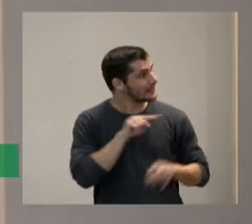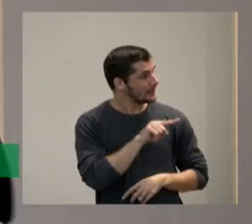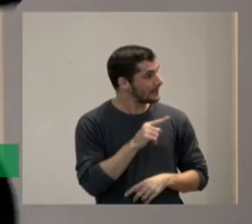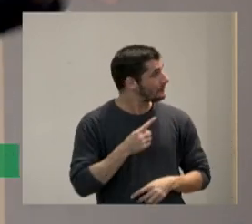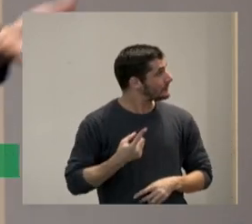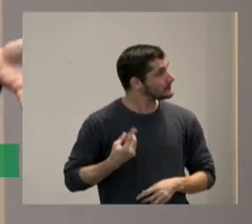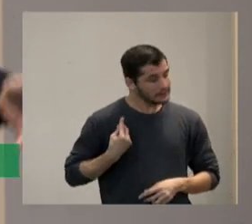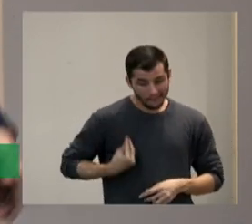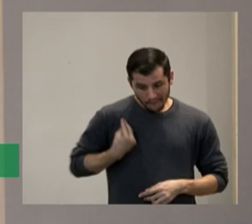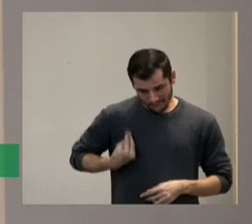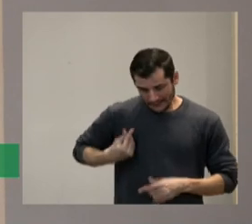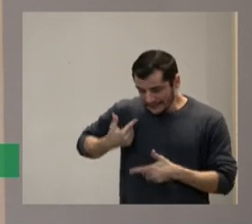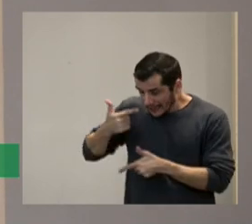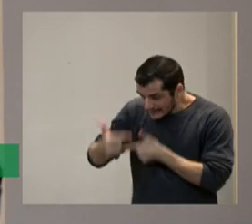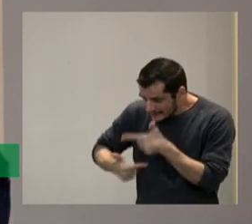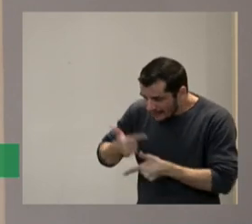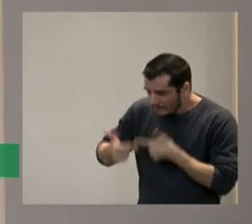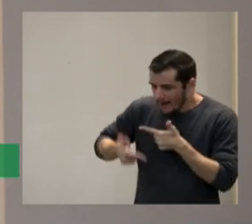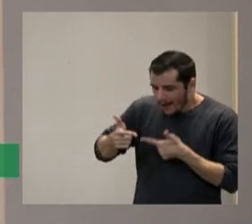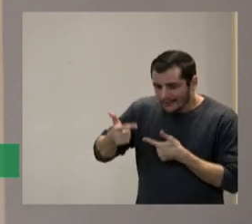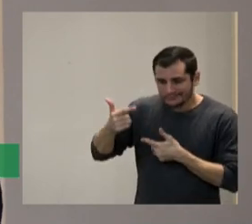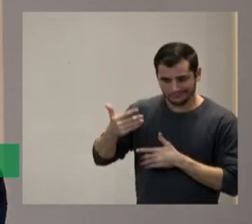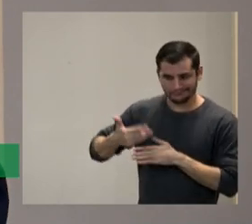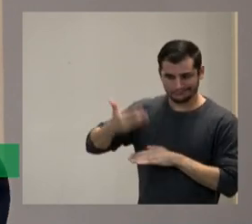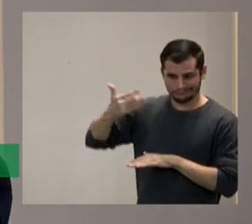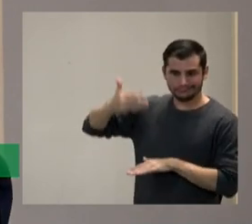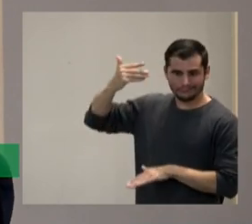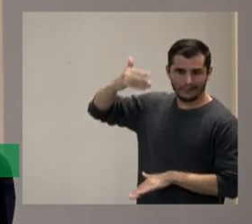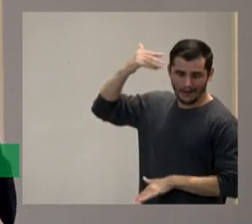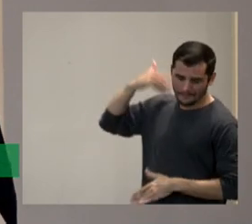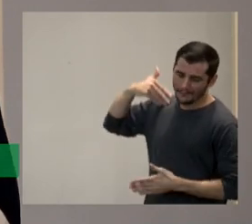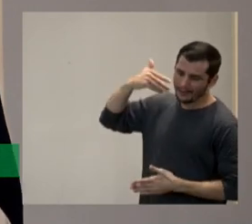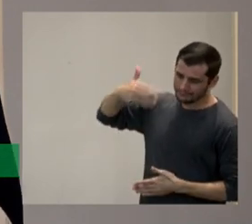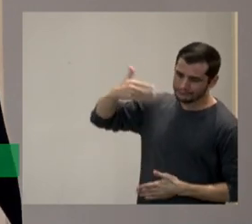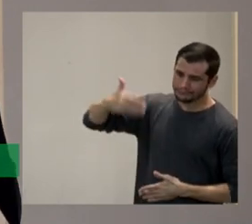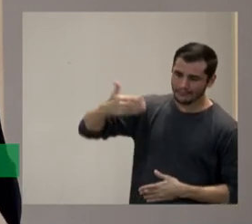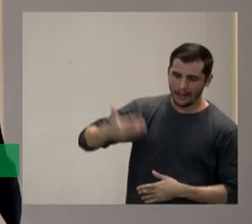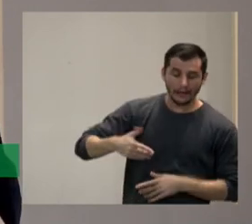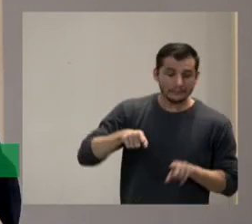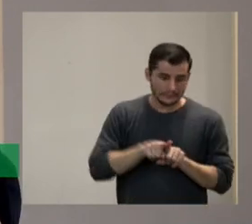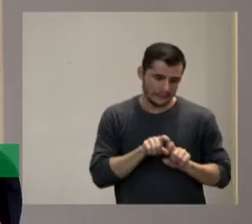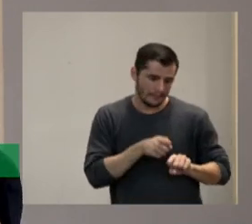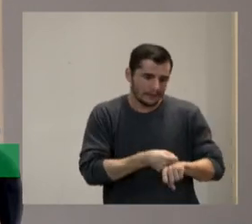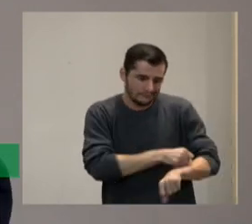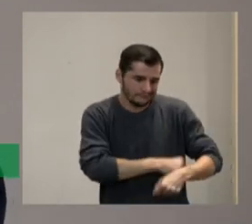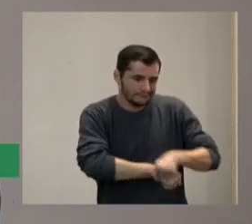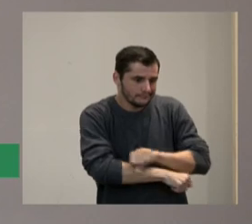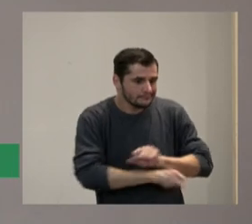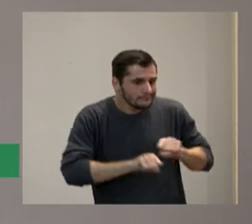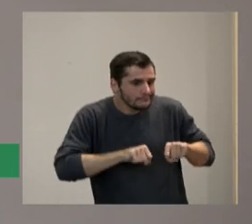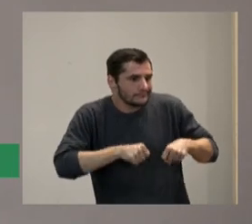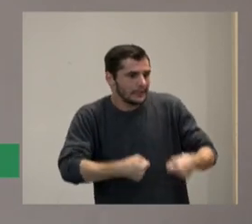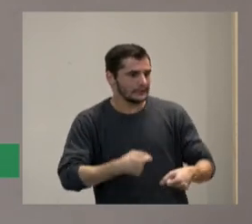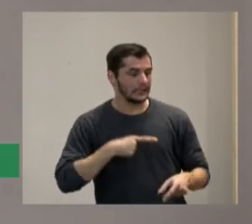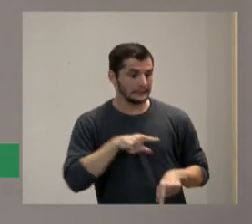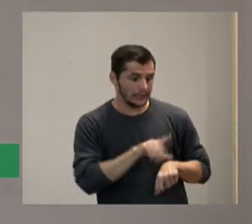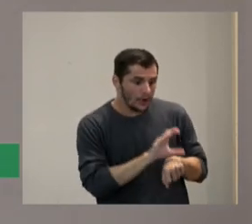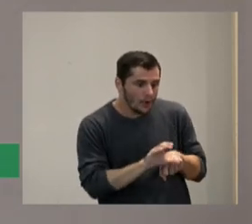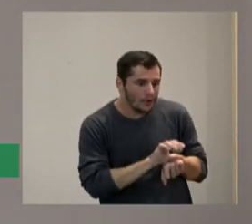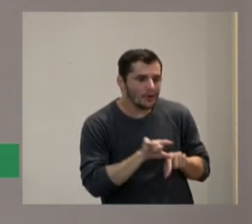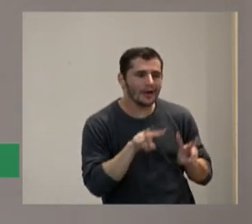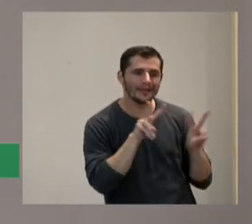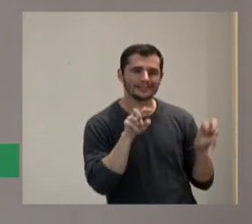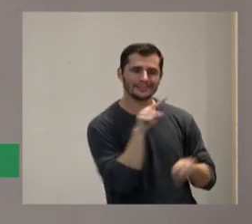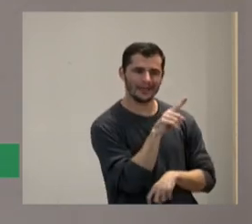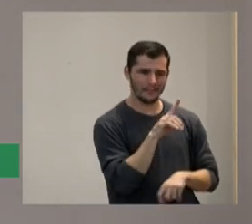está trabalhando com isto há algum tempo a gente se dedica também a formar de fato nós temos um curso sobre DUA que